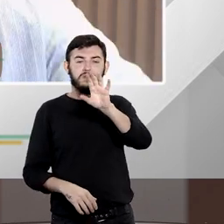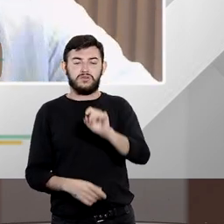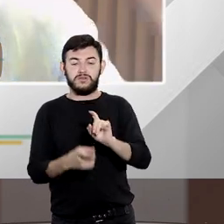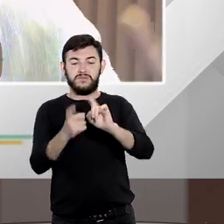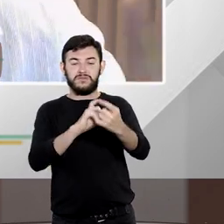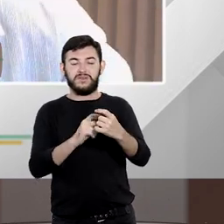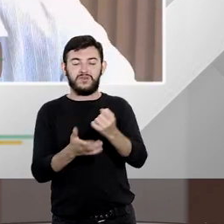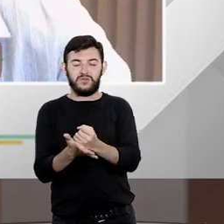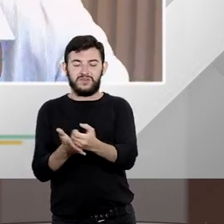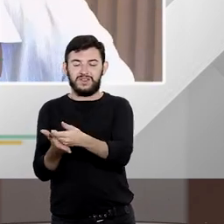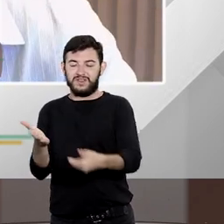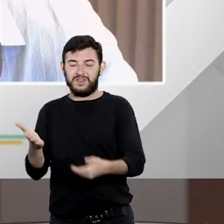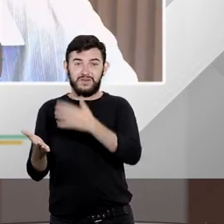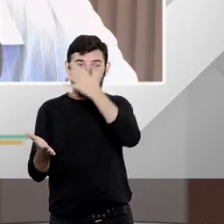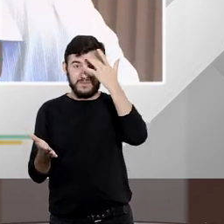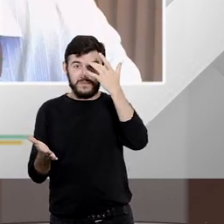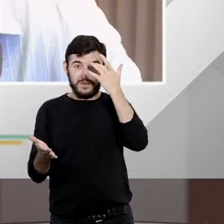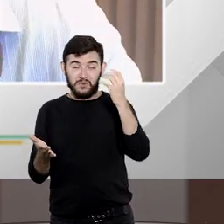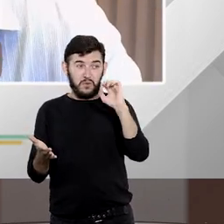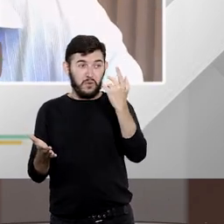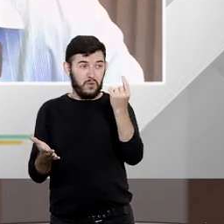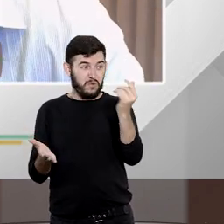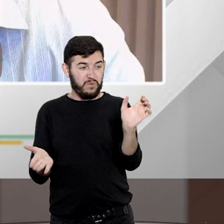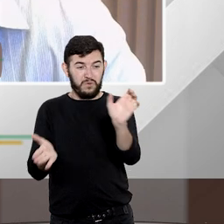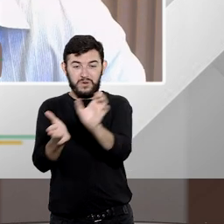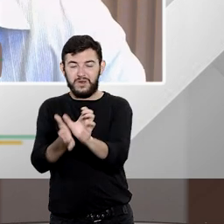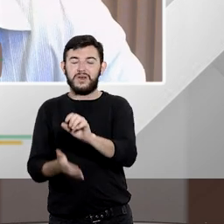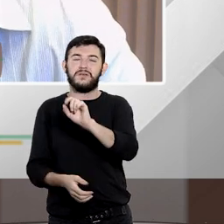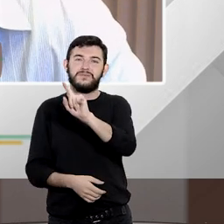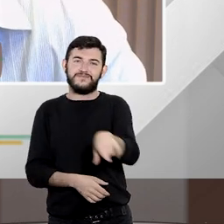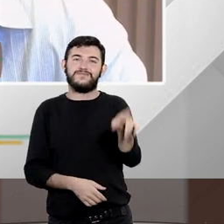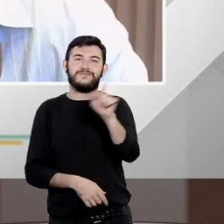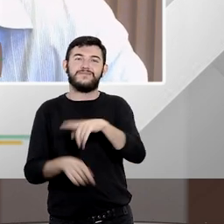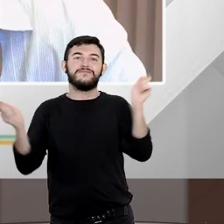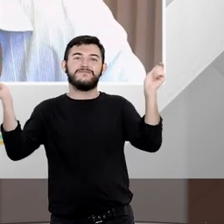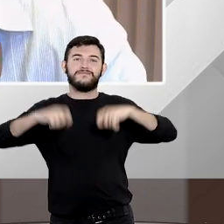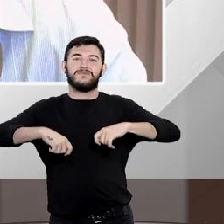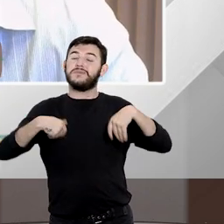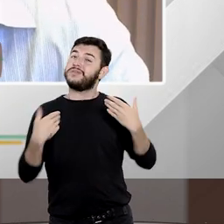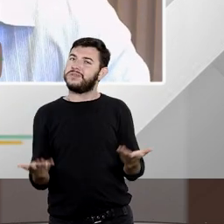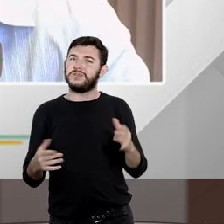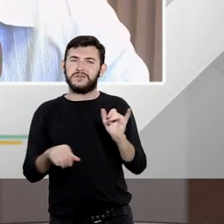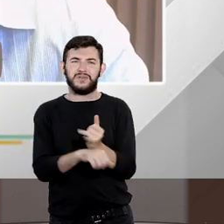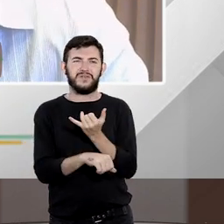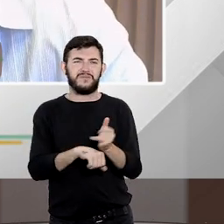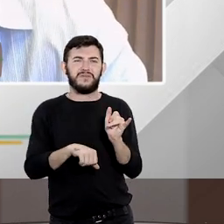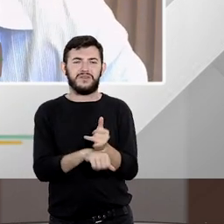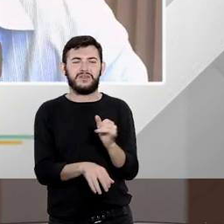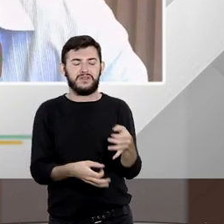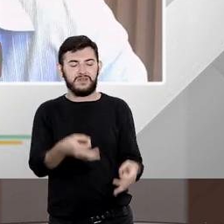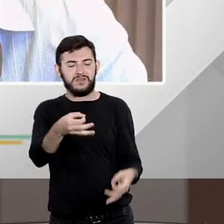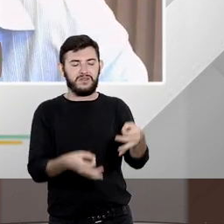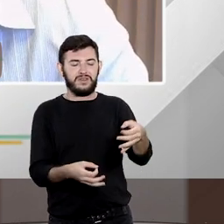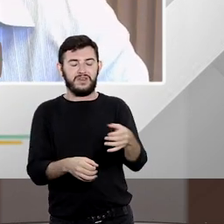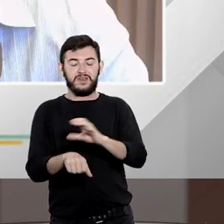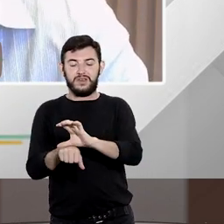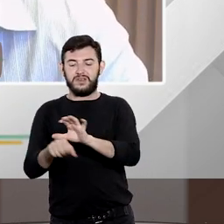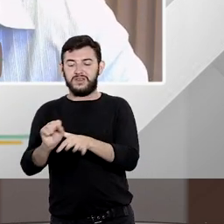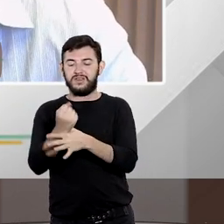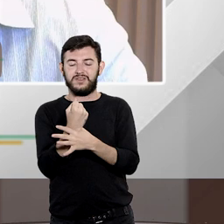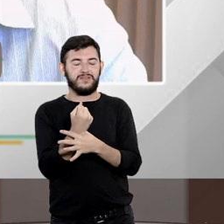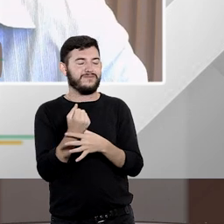contratação de milhões de reais então é um dos instrumentos jurídicos presentes na constituição